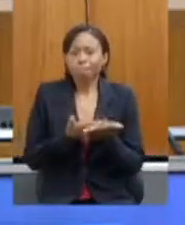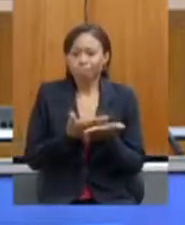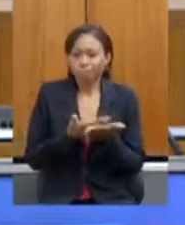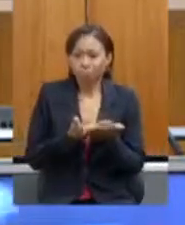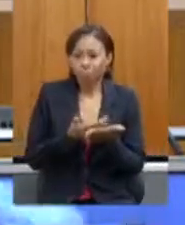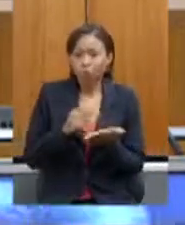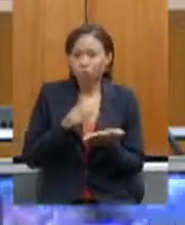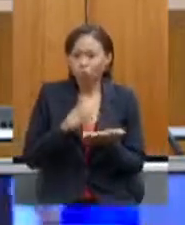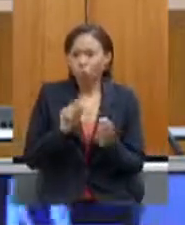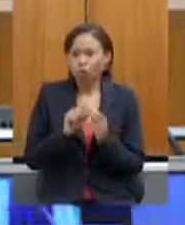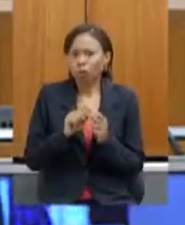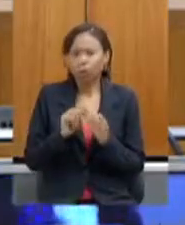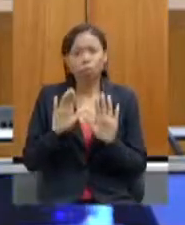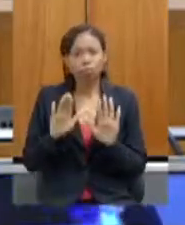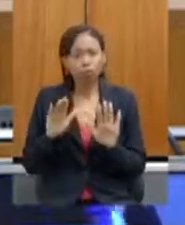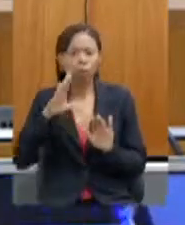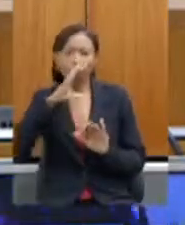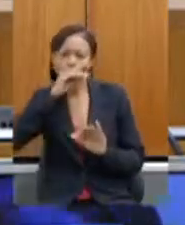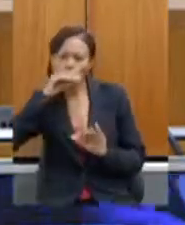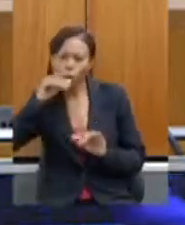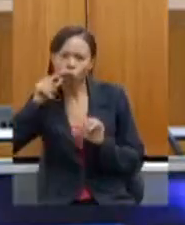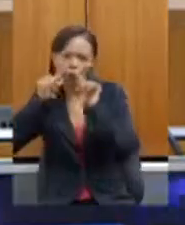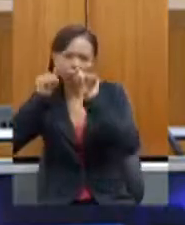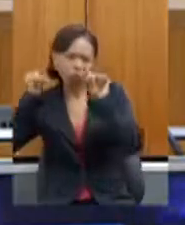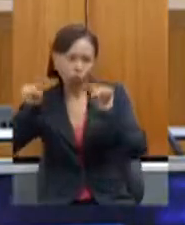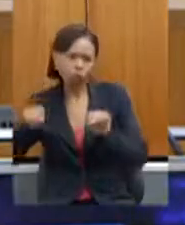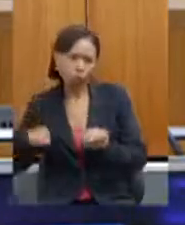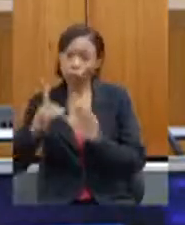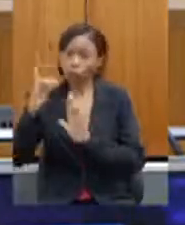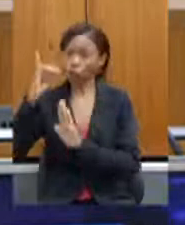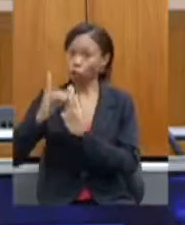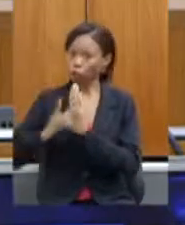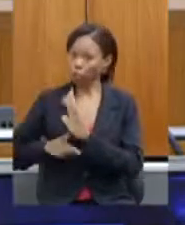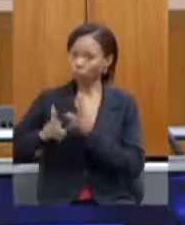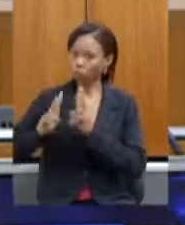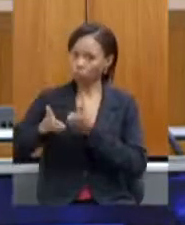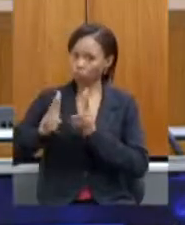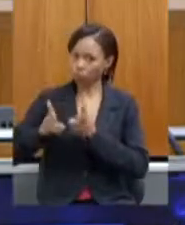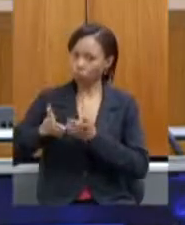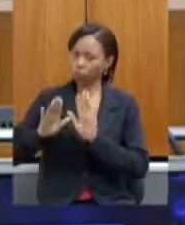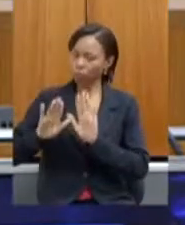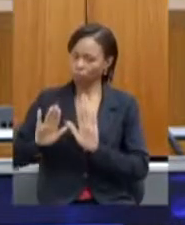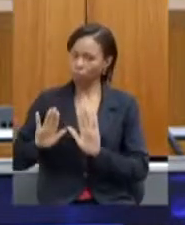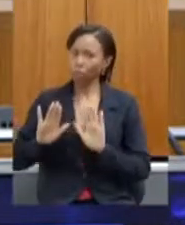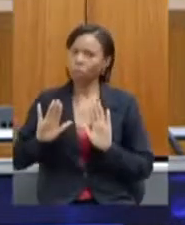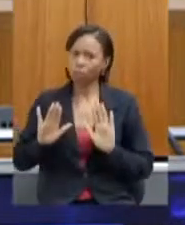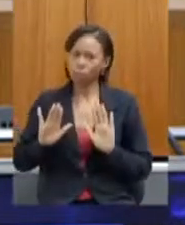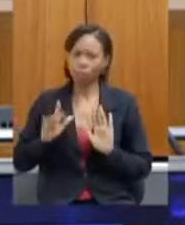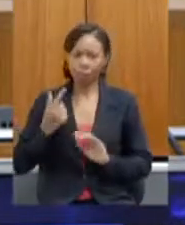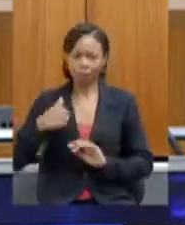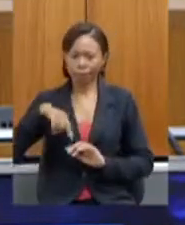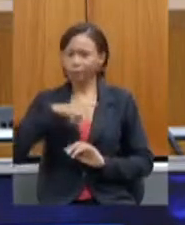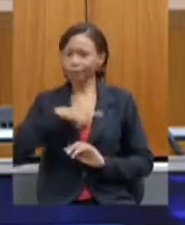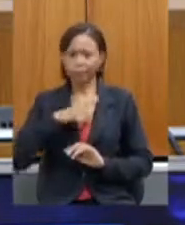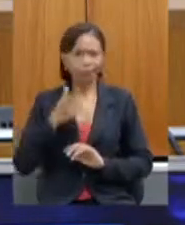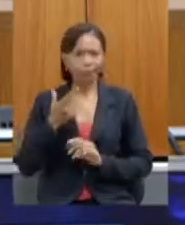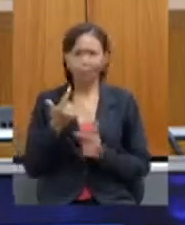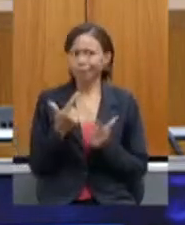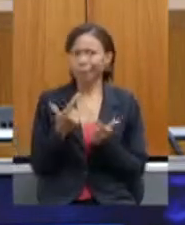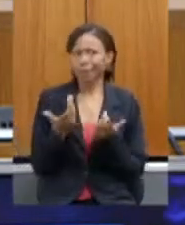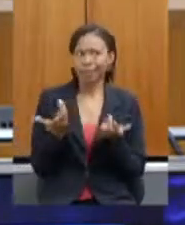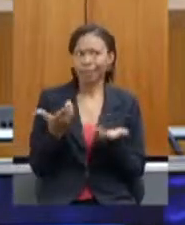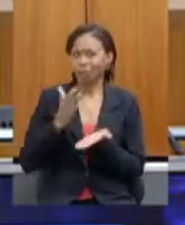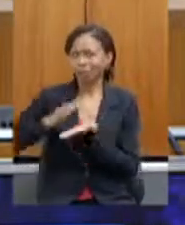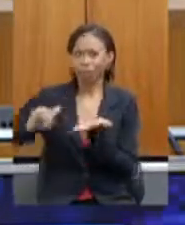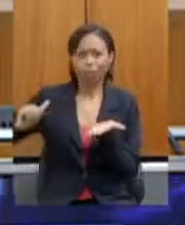que para os funcionários todos os direitos serão mantidos isso que não tem ninguém pensando em nada